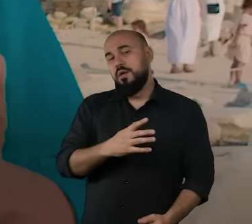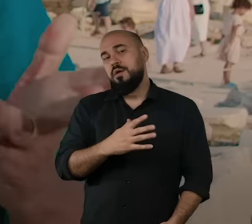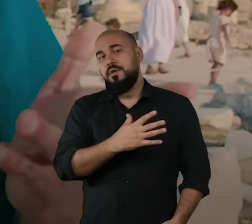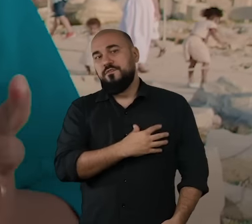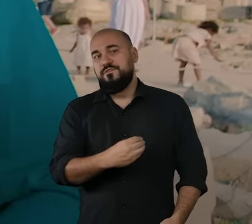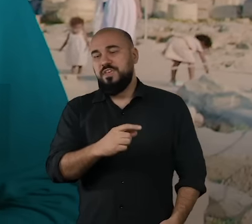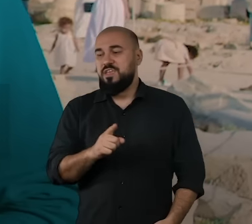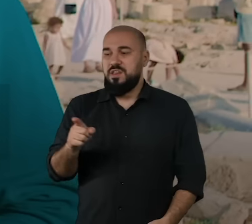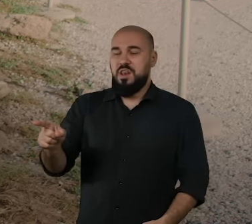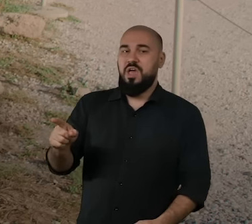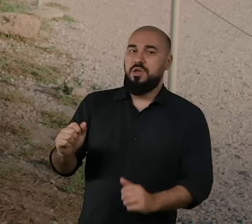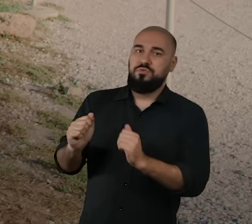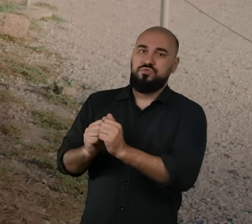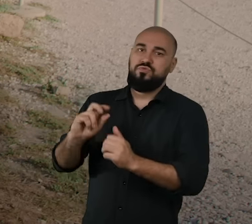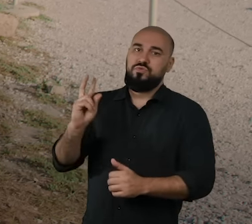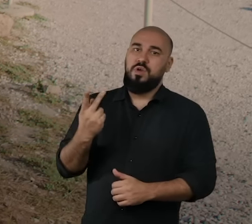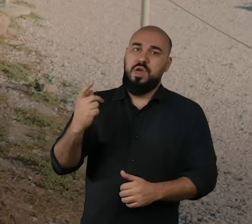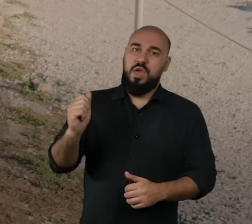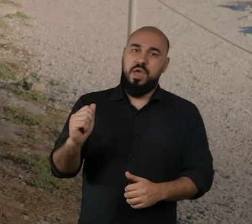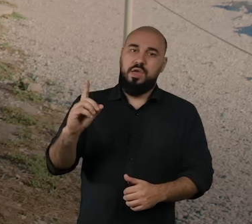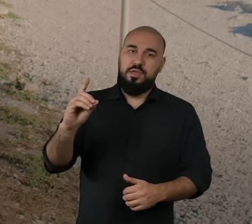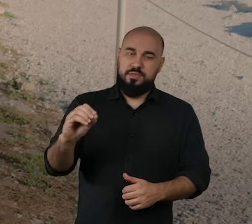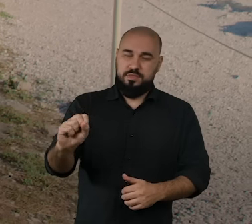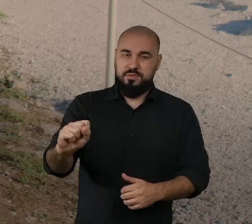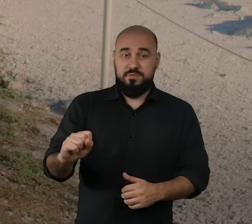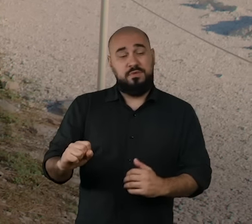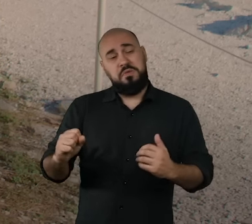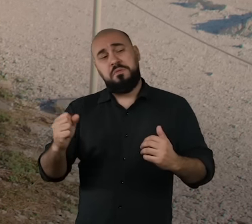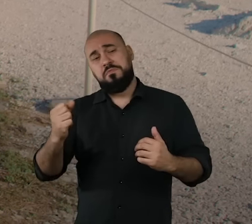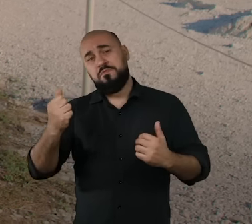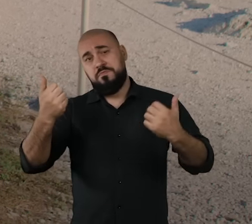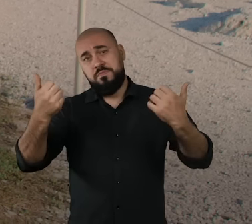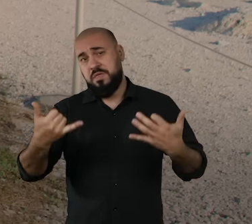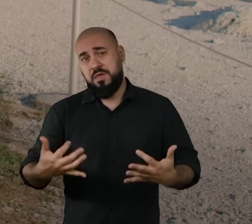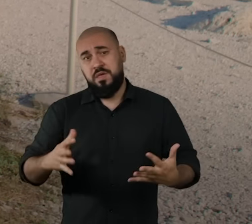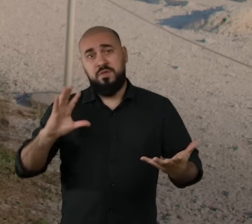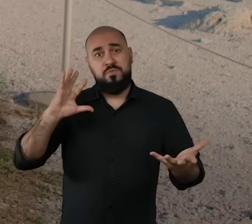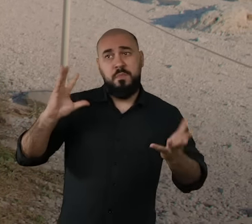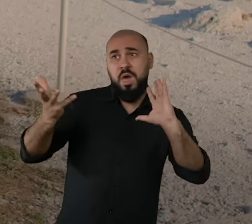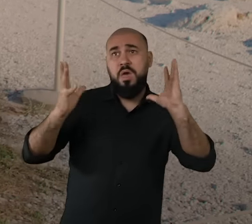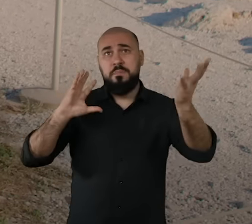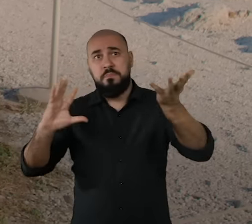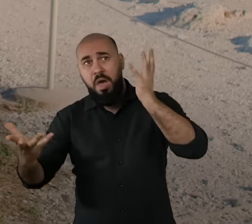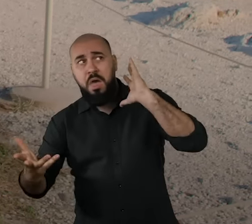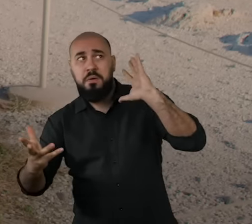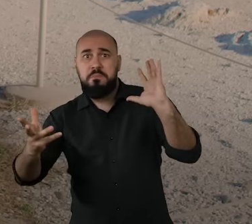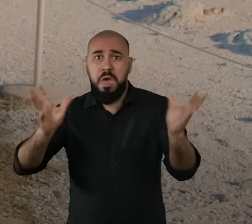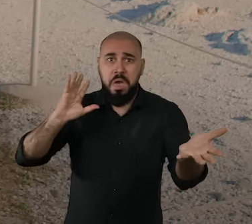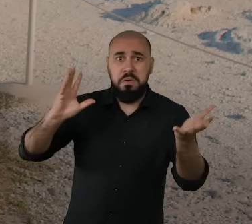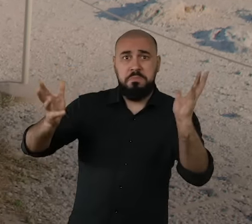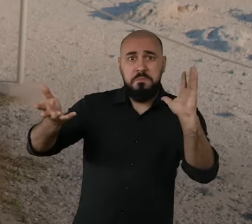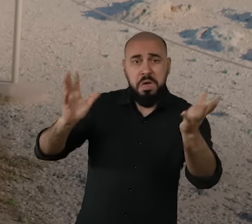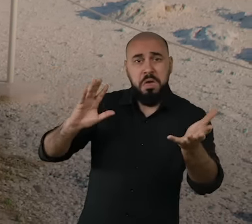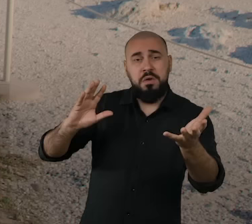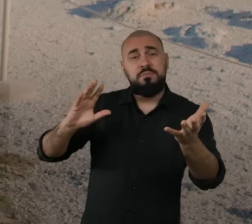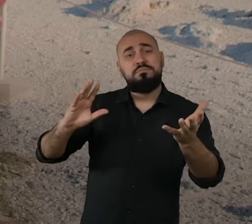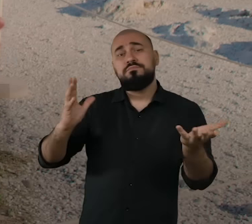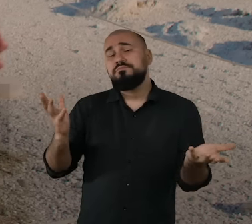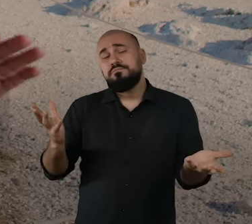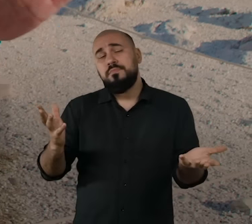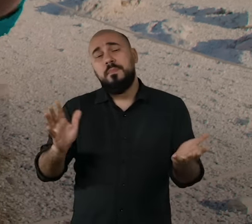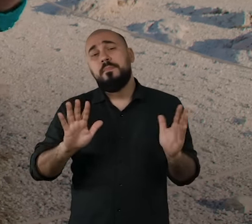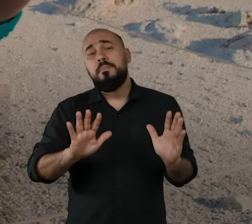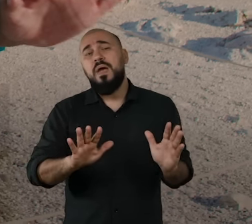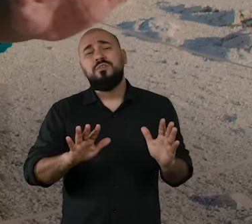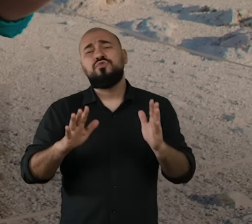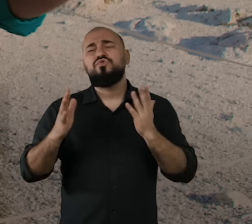irada contra a humanidade. E a partir disso, eles iam explicando os ciclos da natureza. Mas como eu disse, essa explicação já não